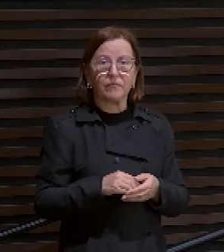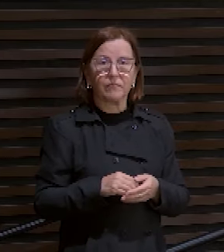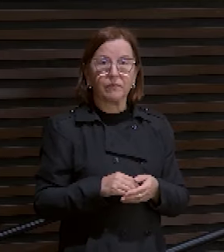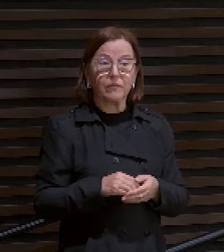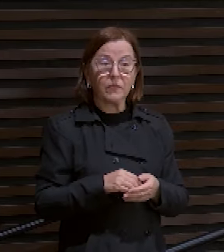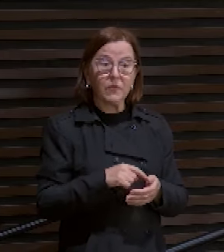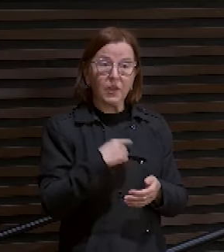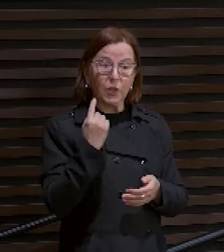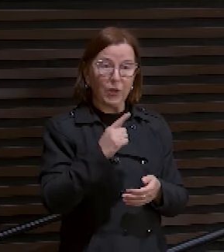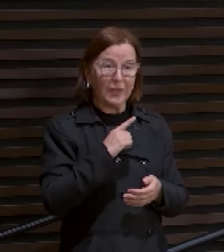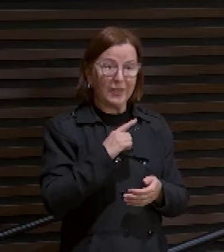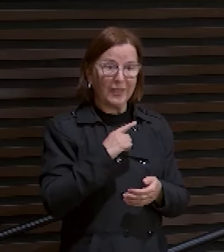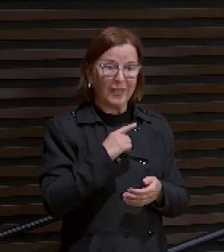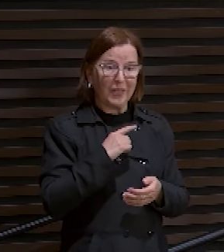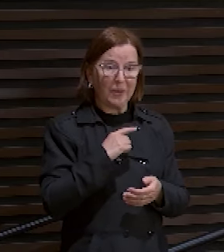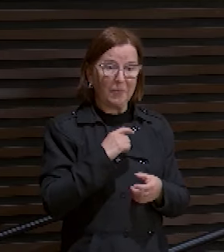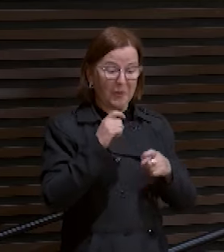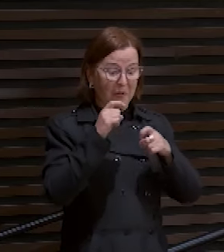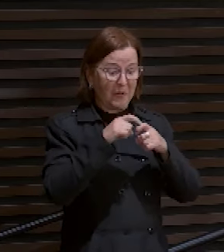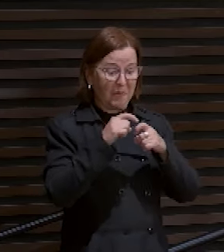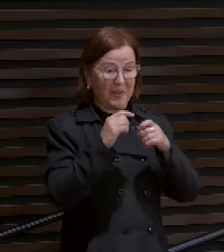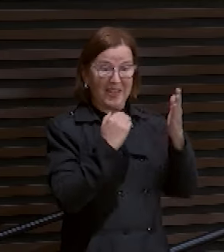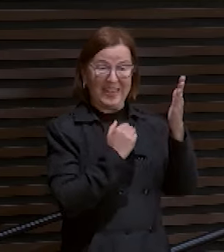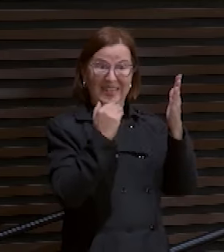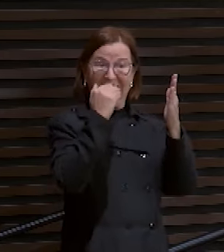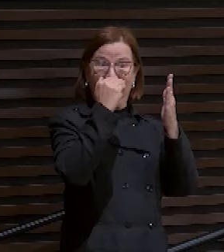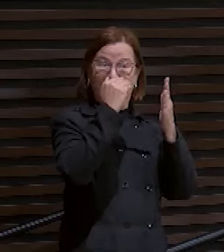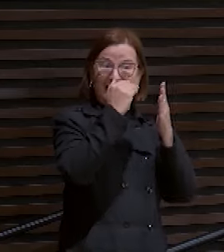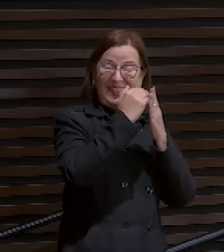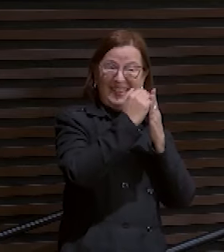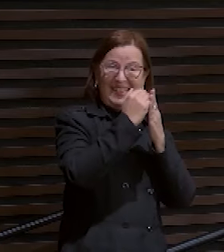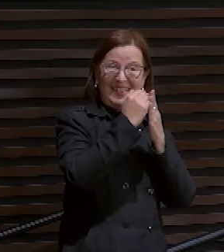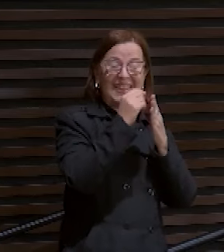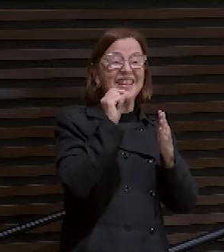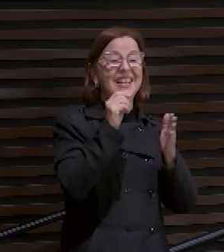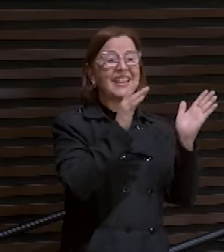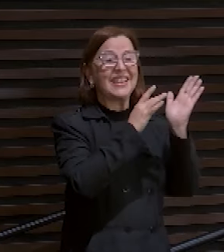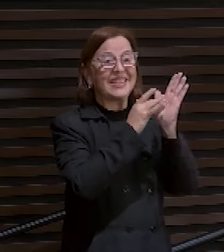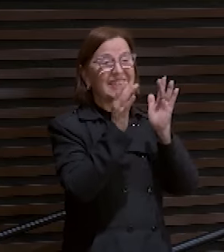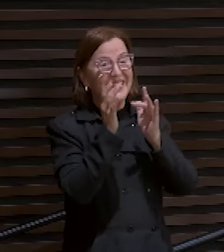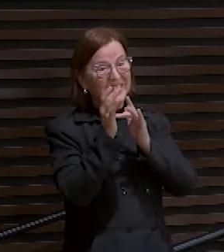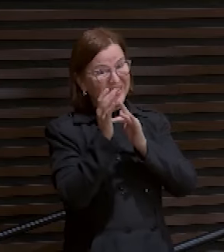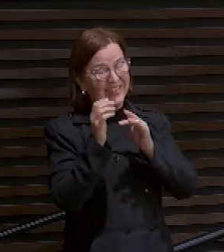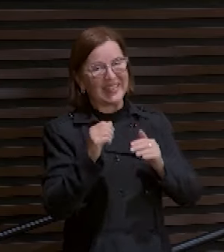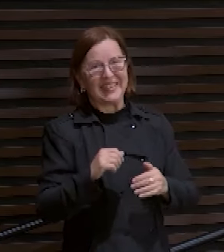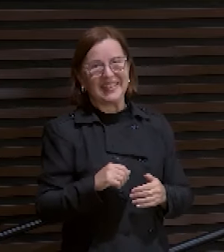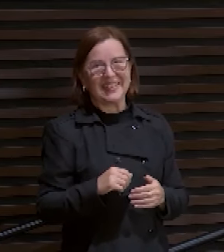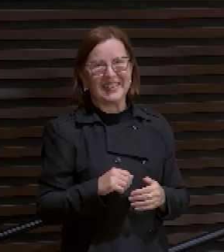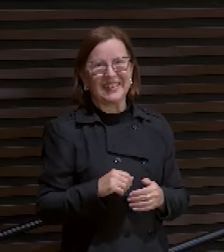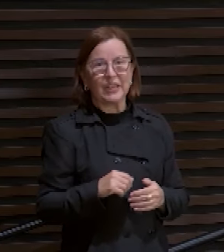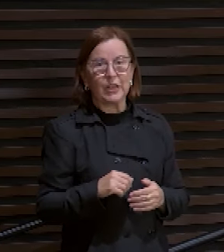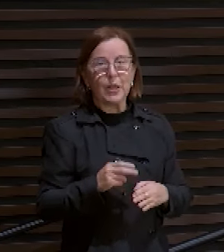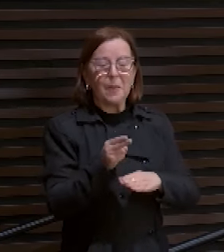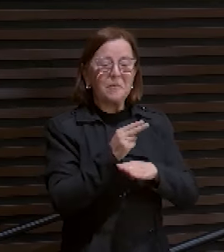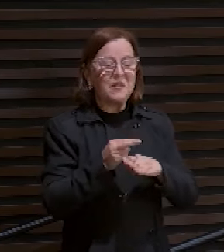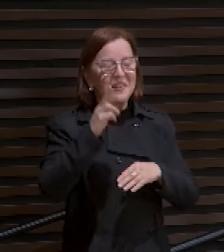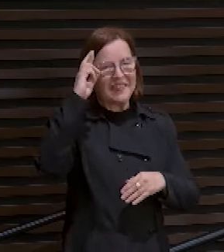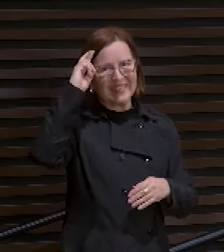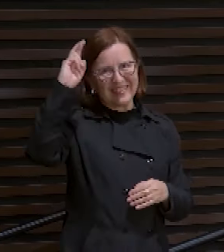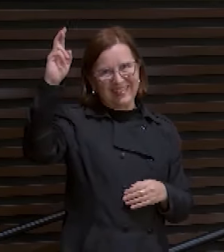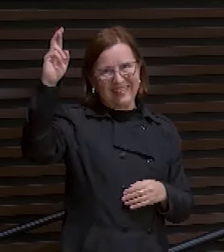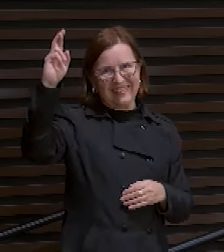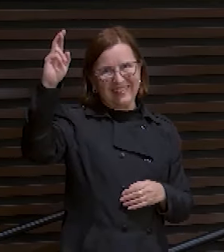Nós temos o médico dos médicos. Quem que é o médico dos médicos? Jesus, a Bíblia fala. O que que Ele diz aí? Busquei o Senhor